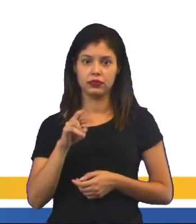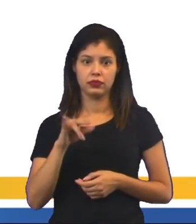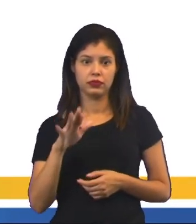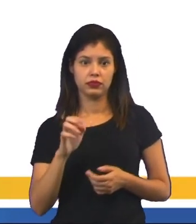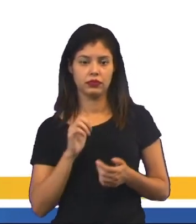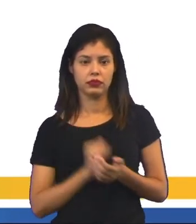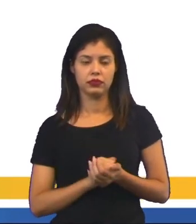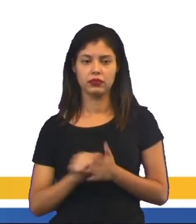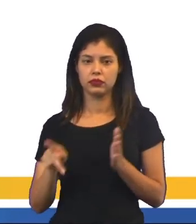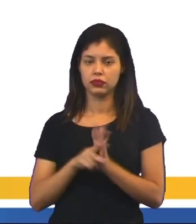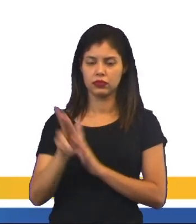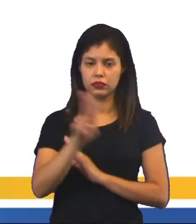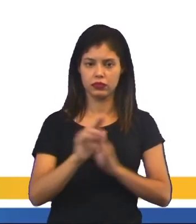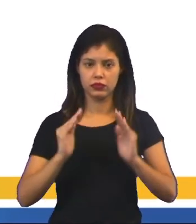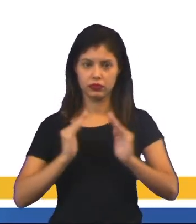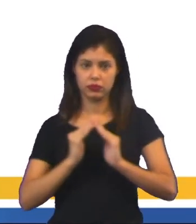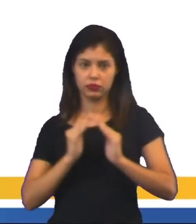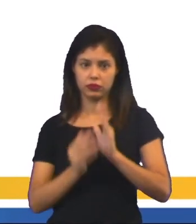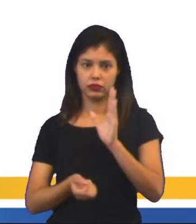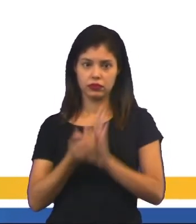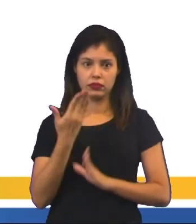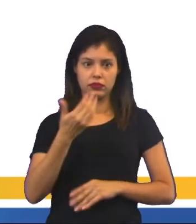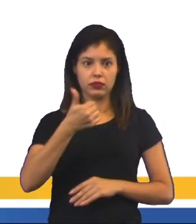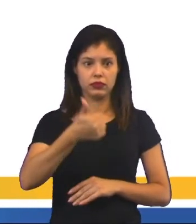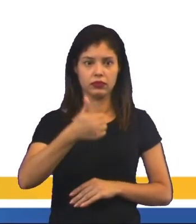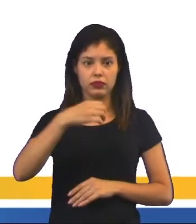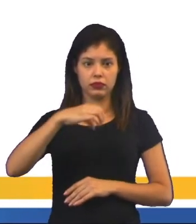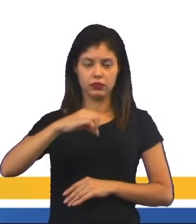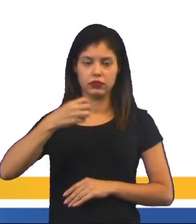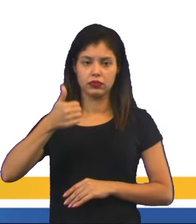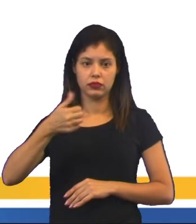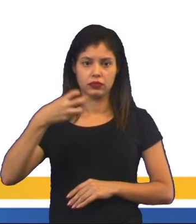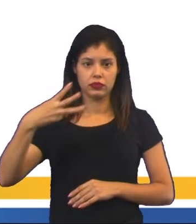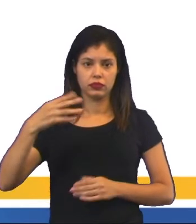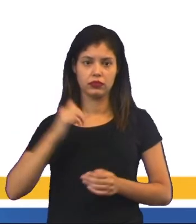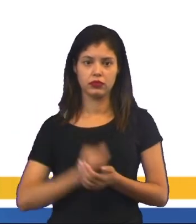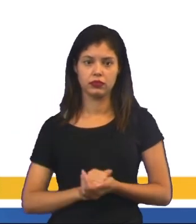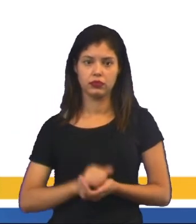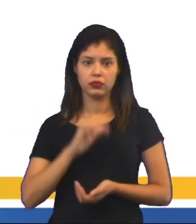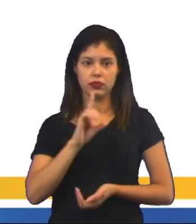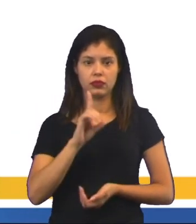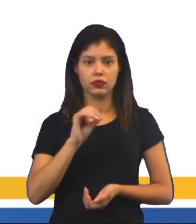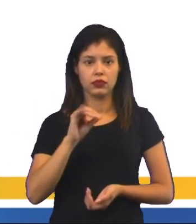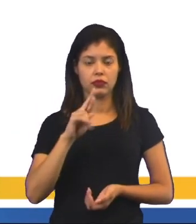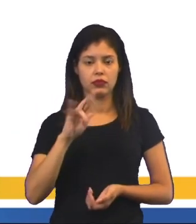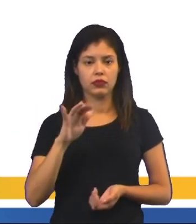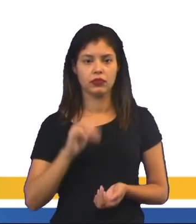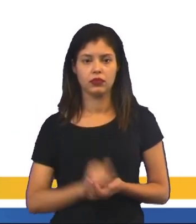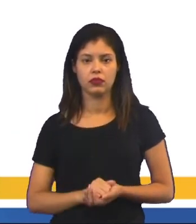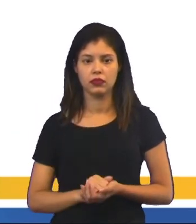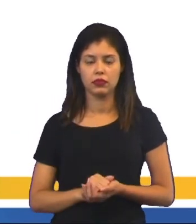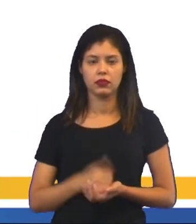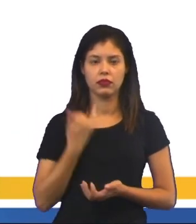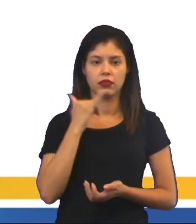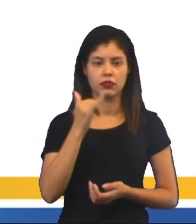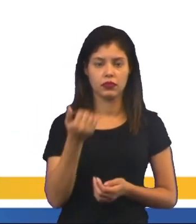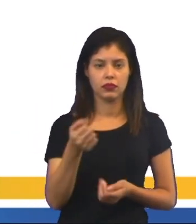foi criada para uso doméstico, surgiu em 1903, chamada de Domery, Domestic Electric